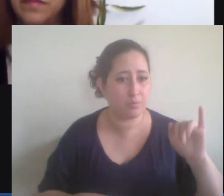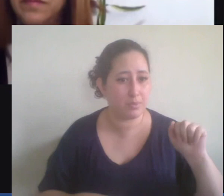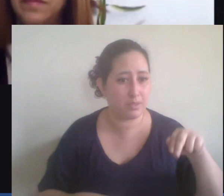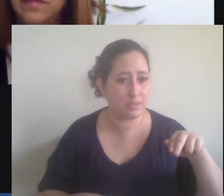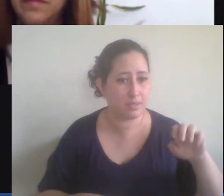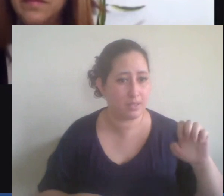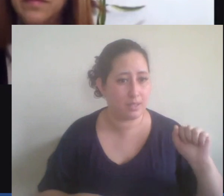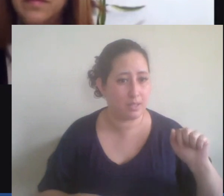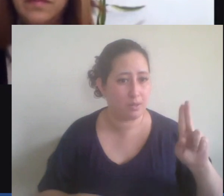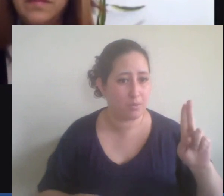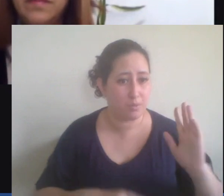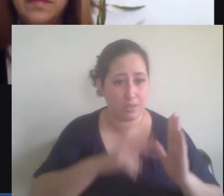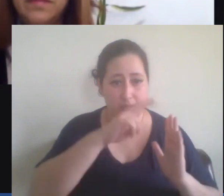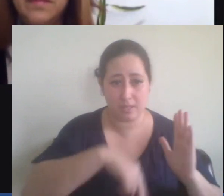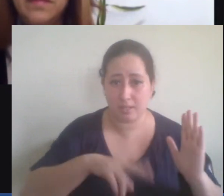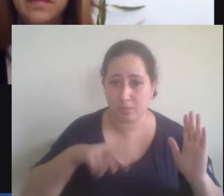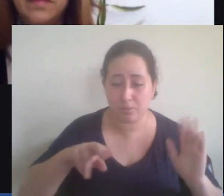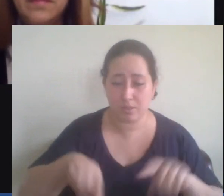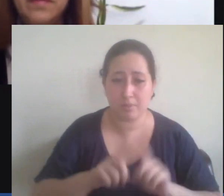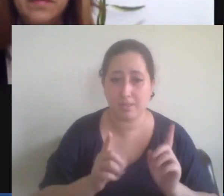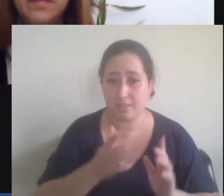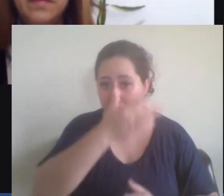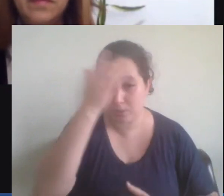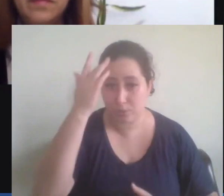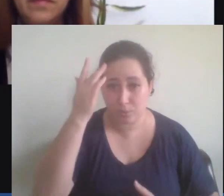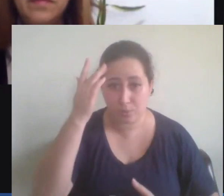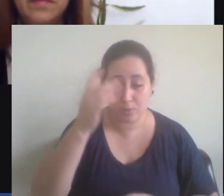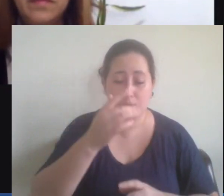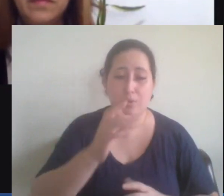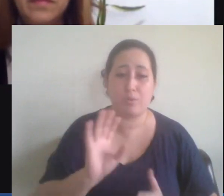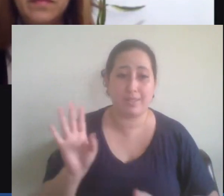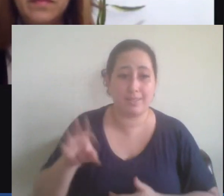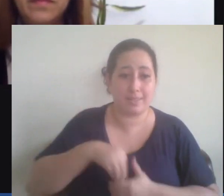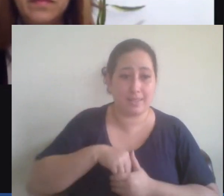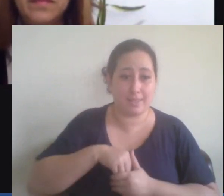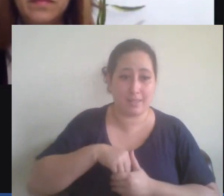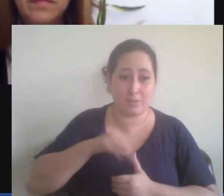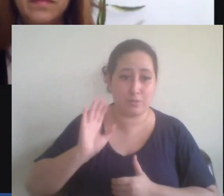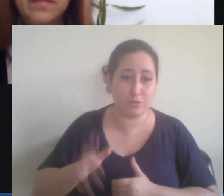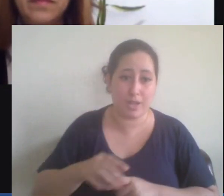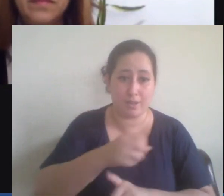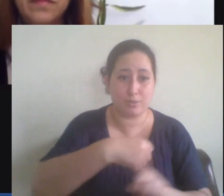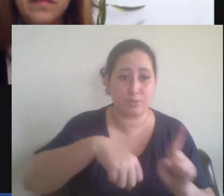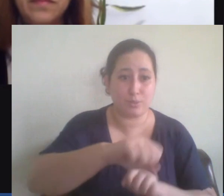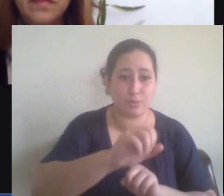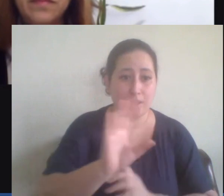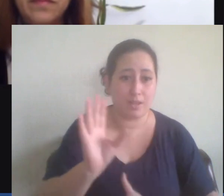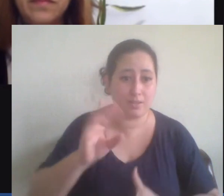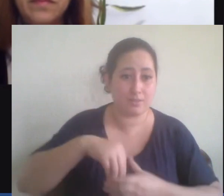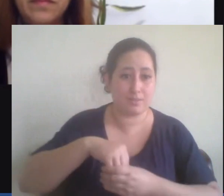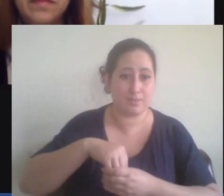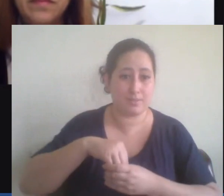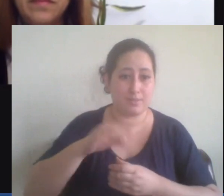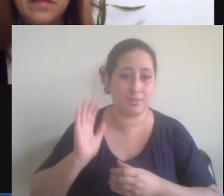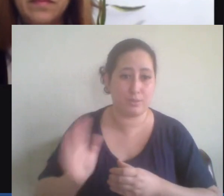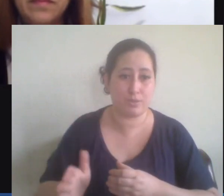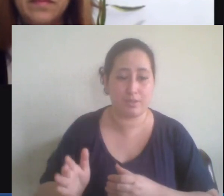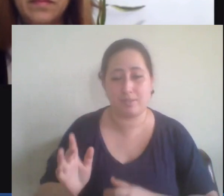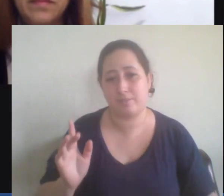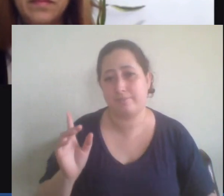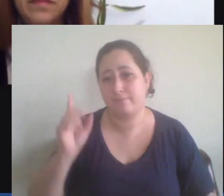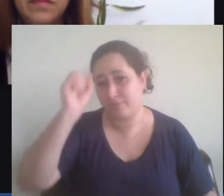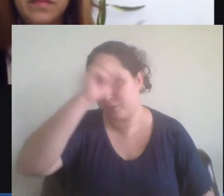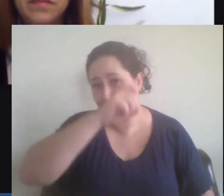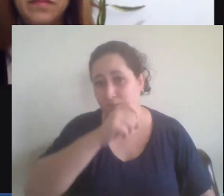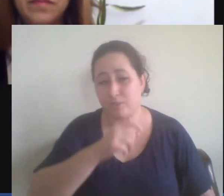pessoas ou melhor até na sociedade por isso a dificuldade de pensar o outro